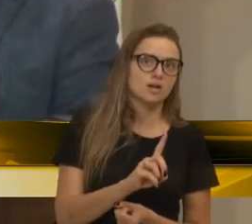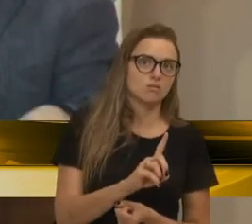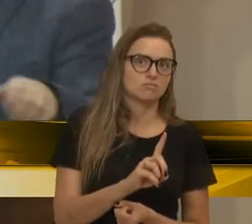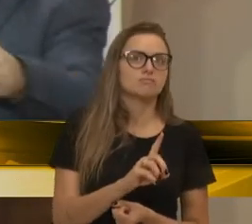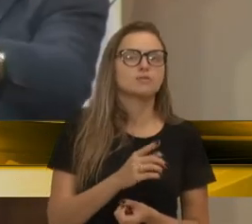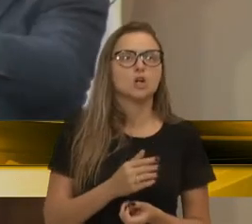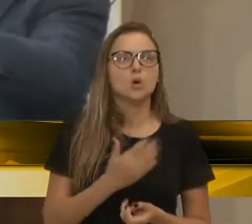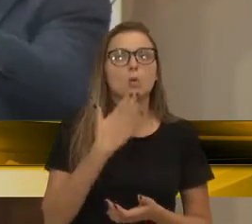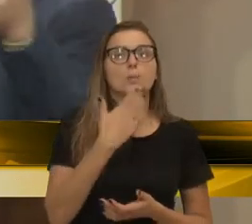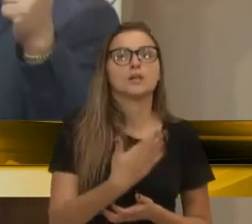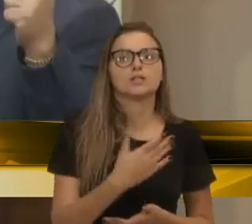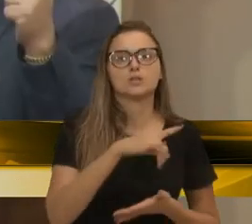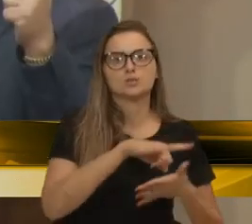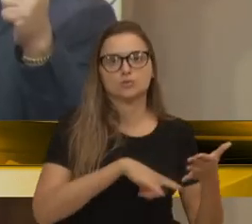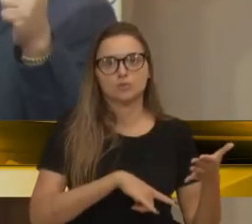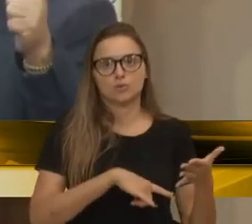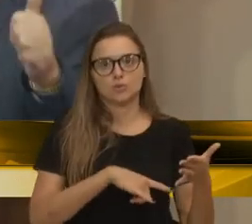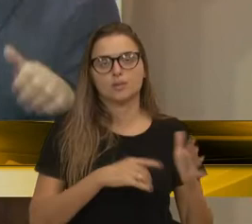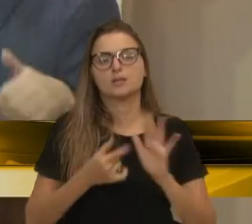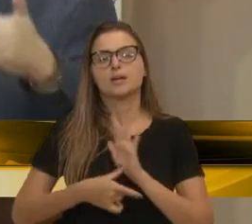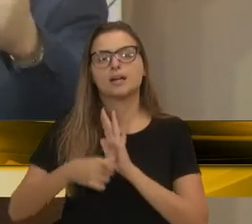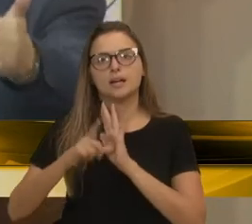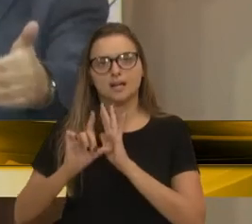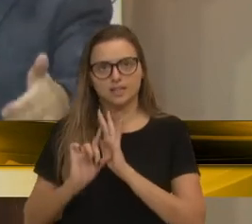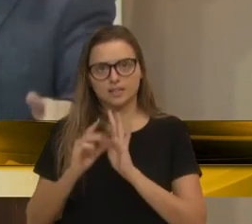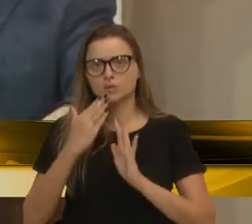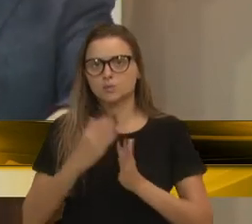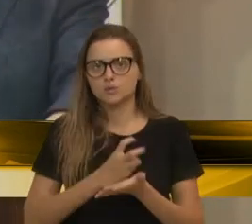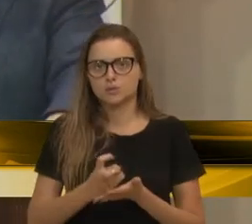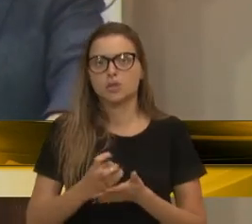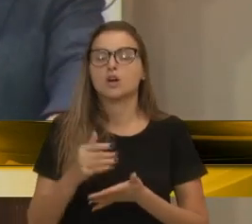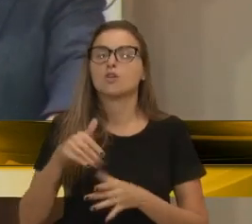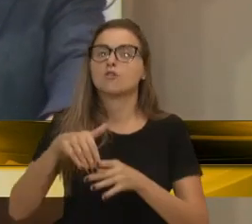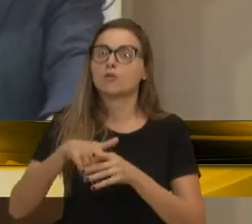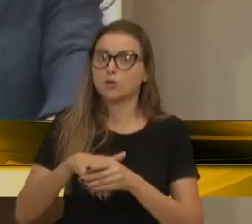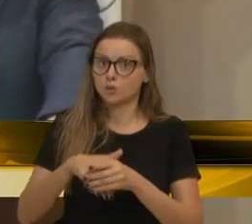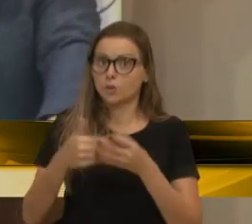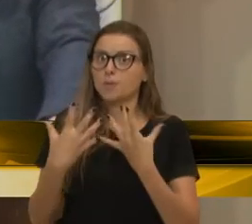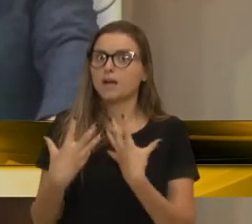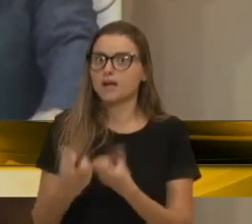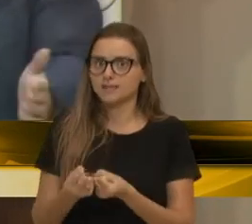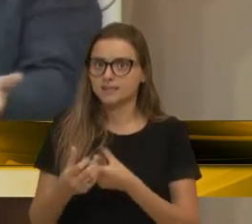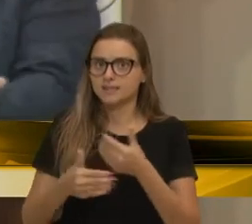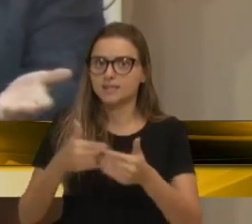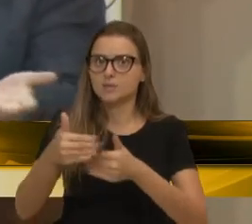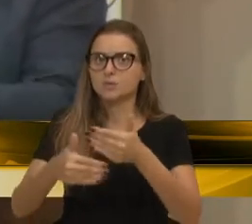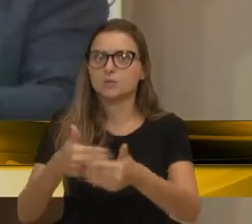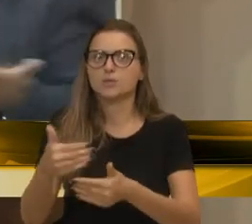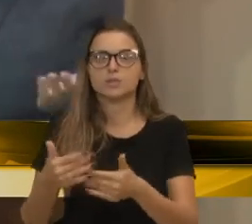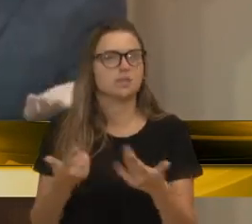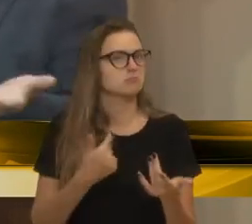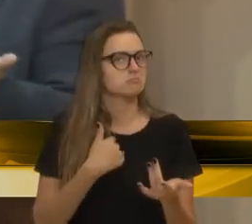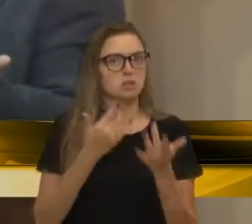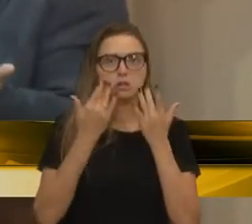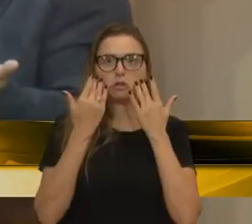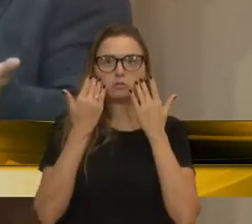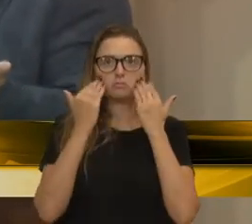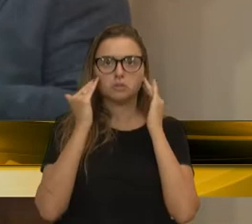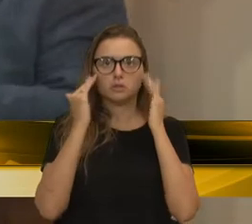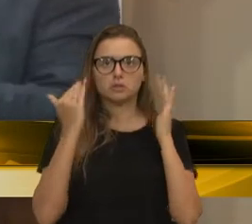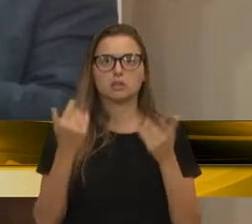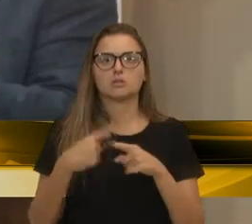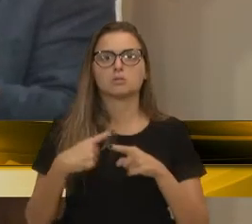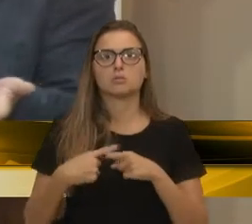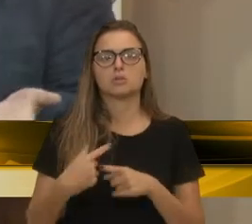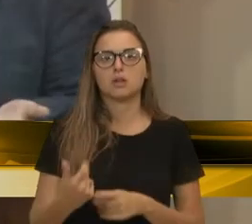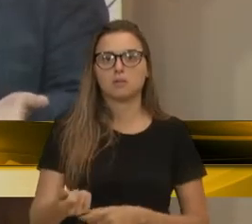tanto que na vez anterior votamos a favor da admissibilidade, e eu não entendo por que que estou apanhando,